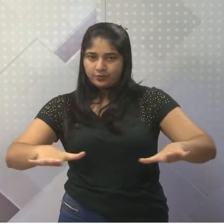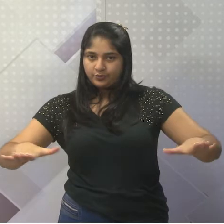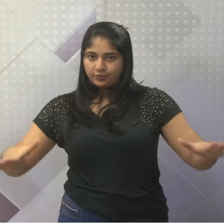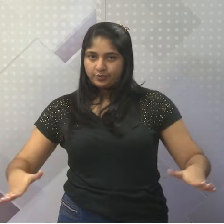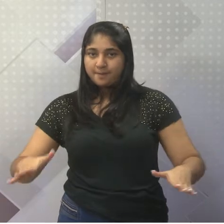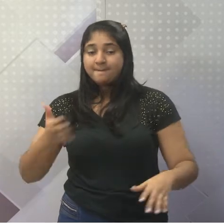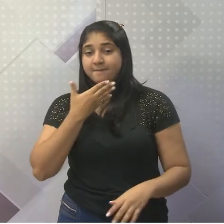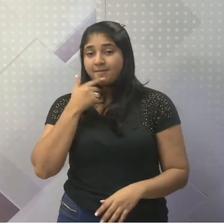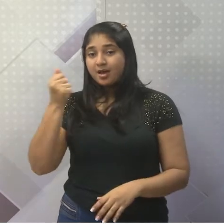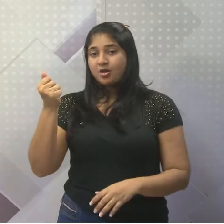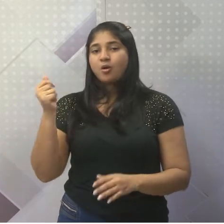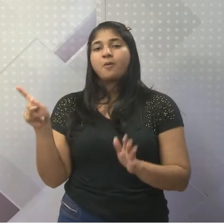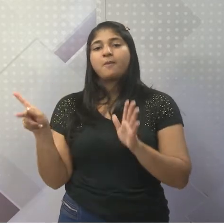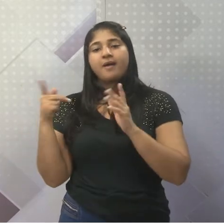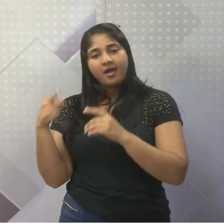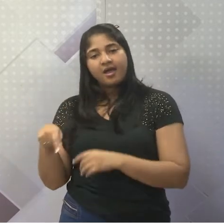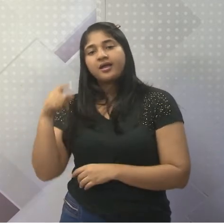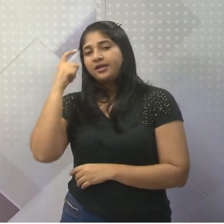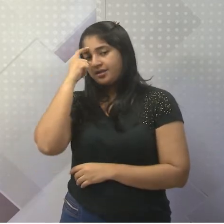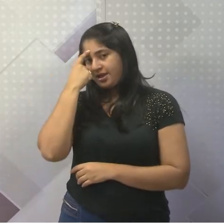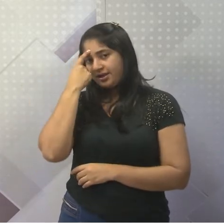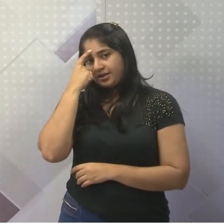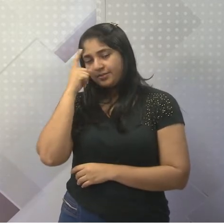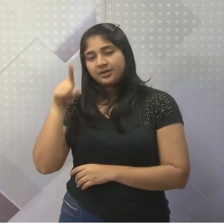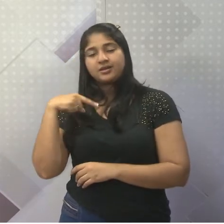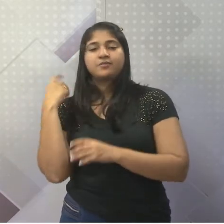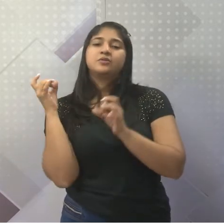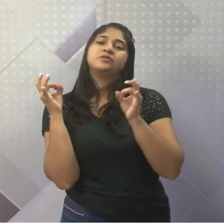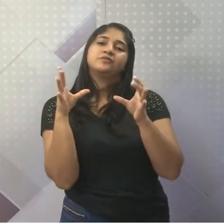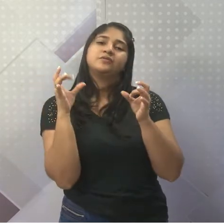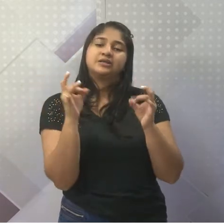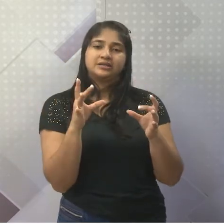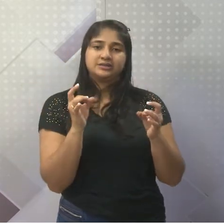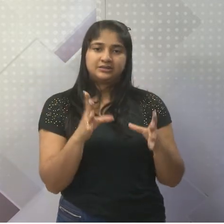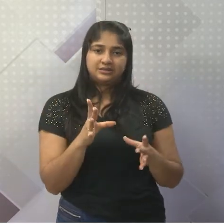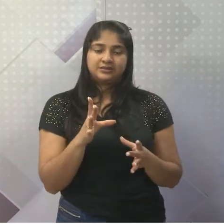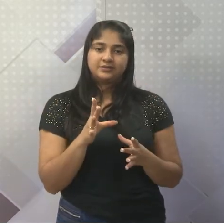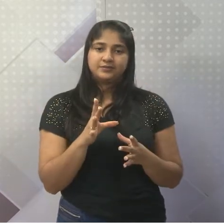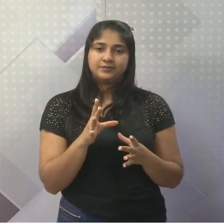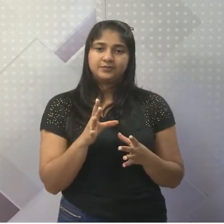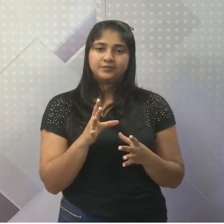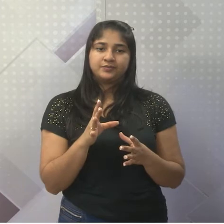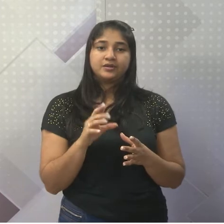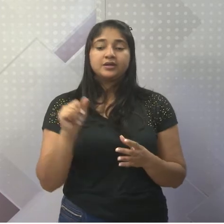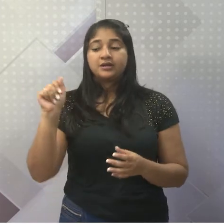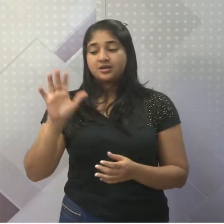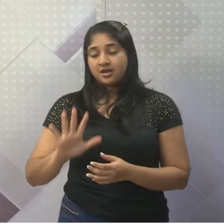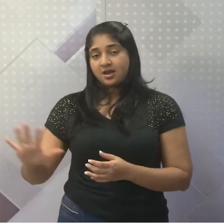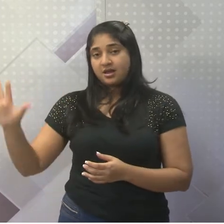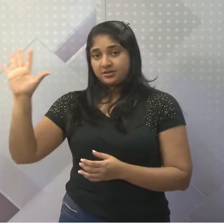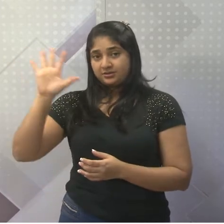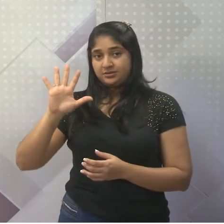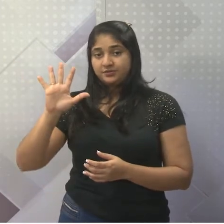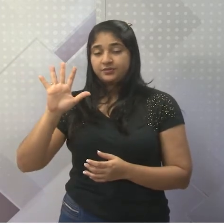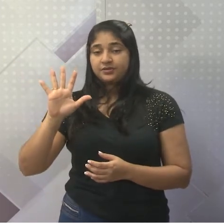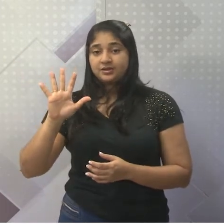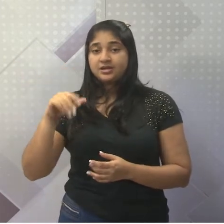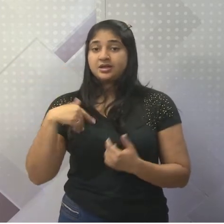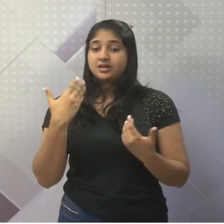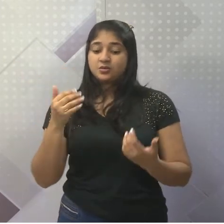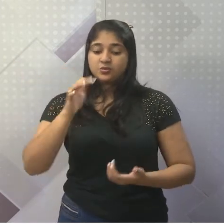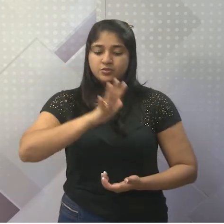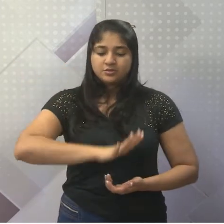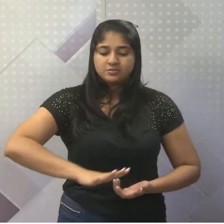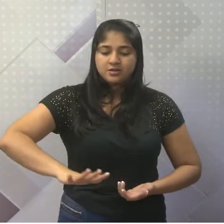para tão somente começar a vender seus produtos na Índia e em toda a Ásia. Então nós vemos o